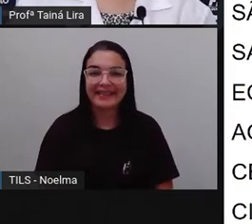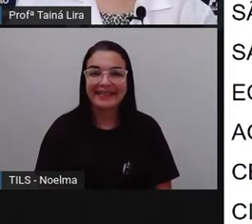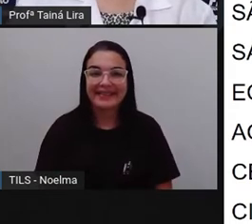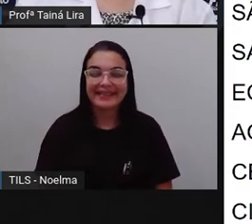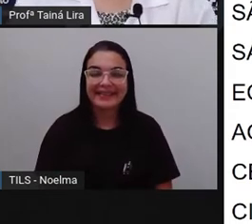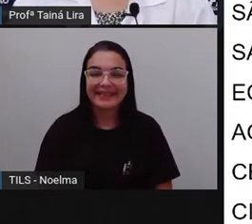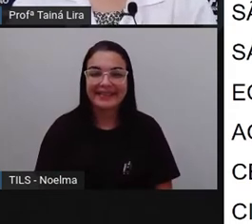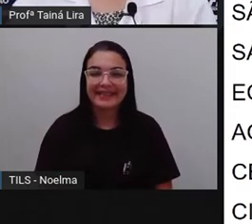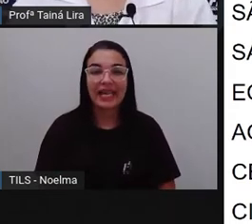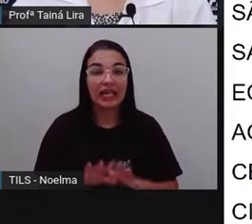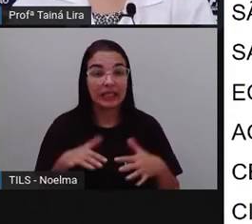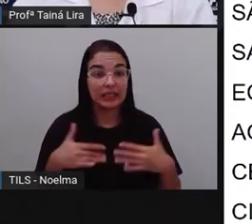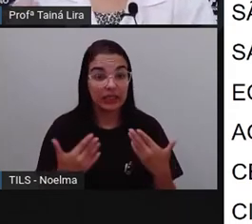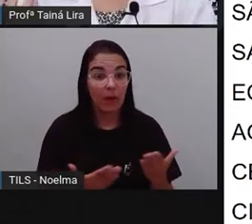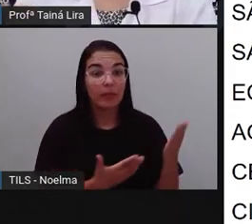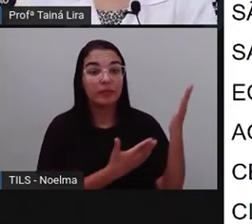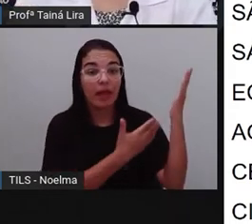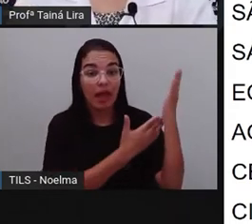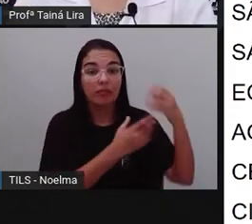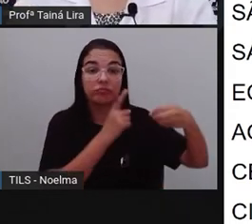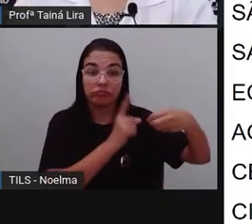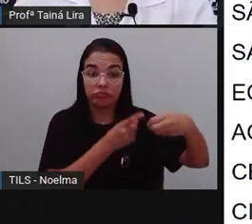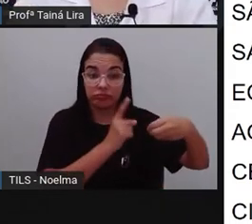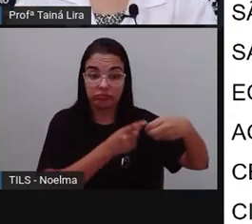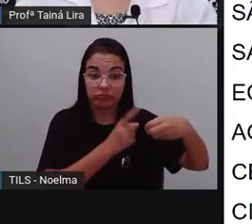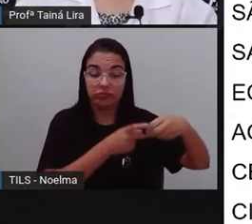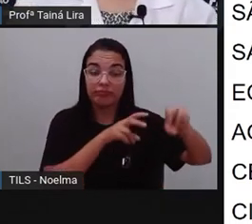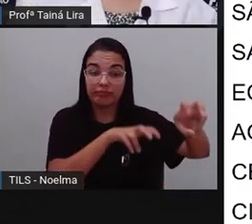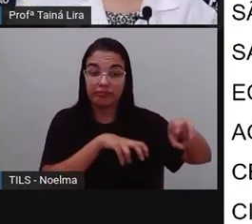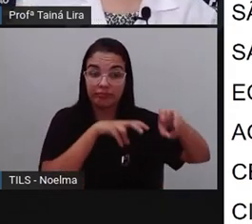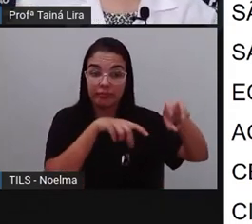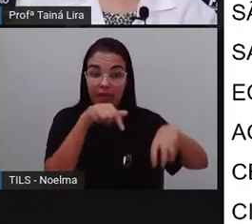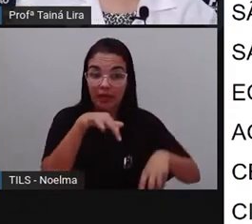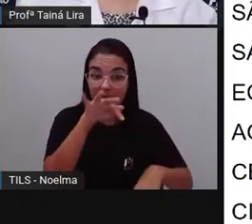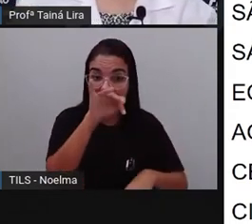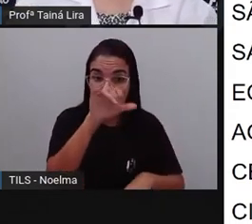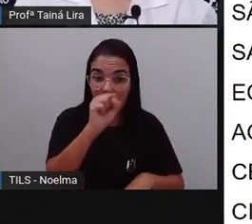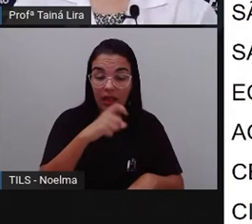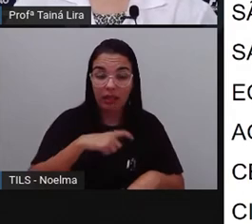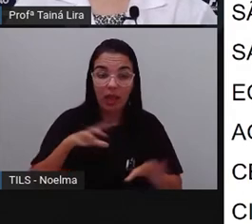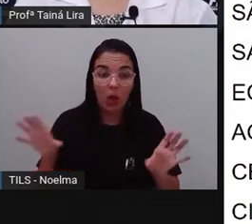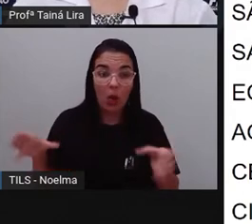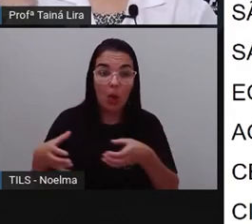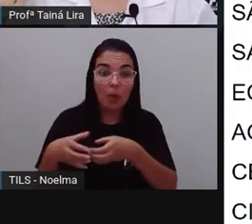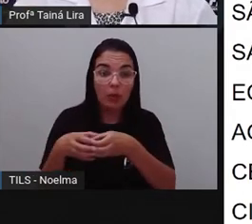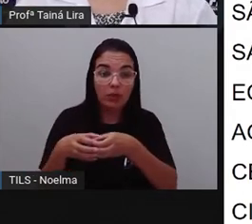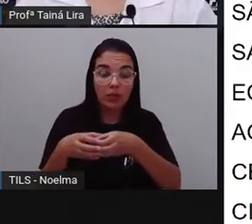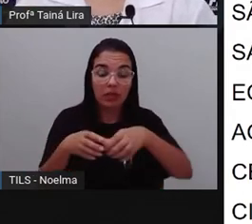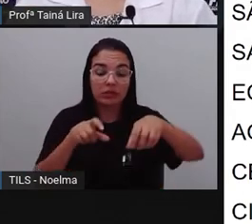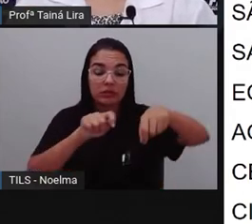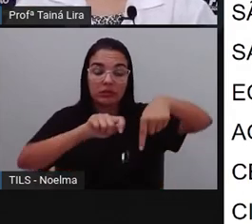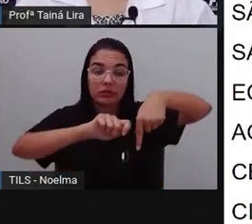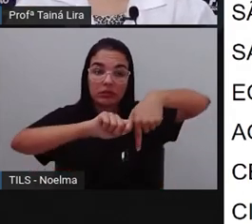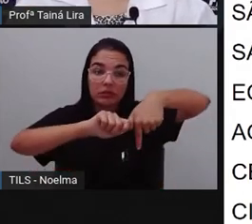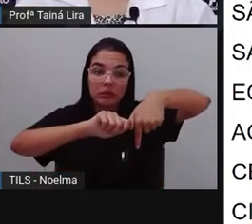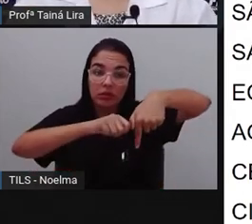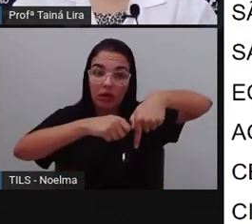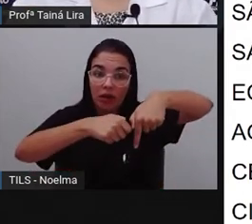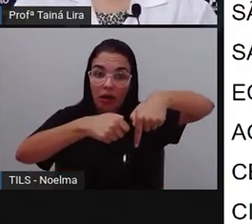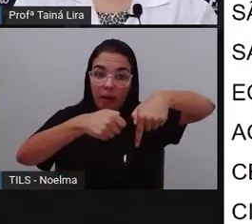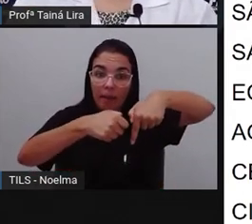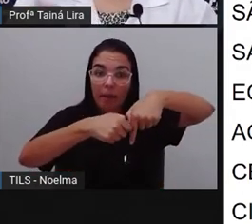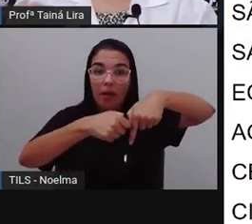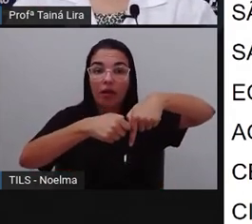Então, olha lá, a Matinha é um distrito de Feira de Santana que tem a comunidade quilombola Matinha dos Pretos.